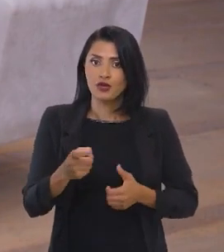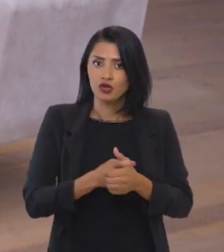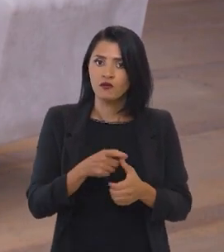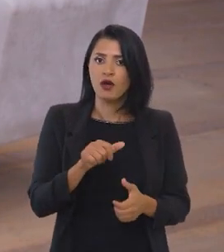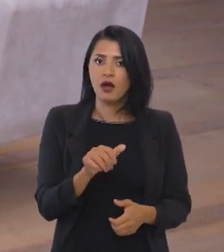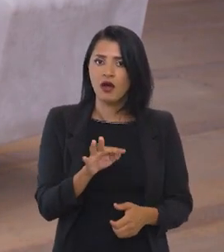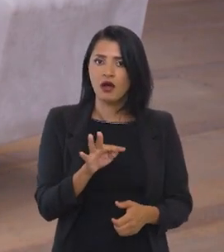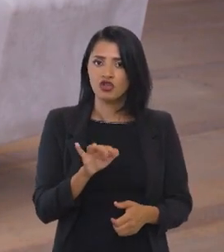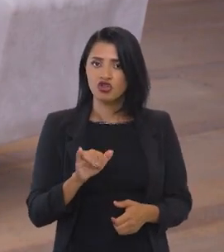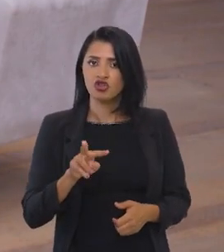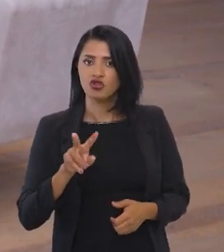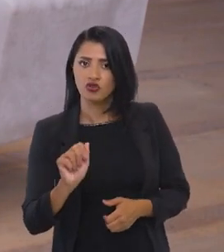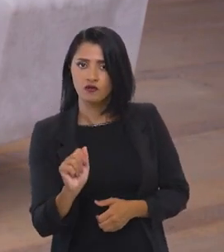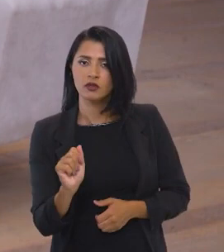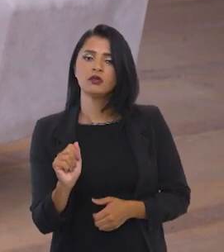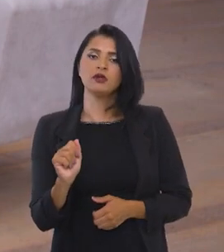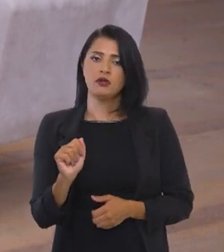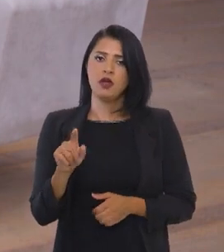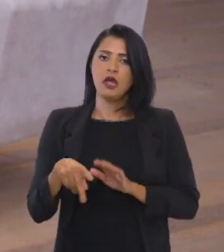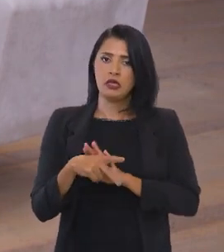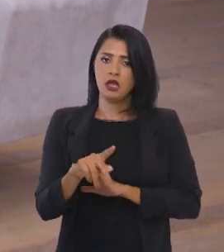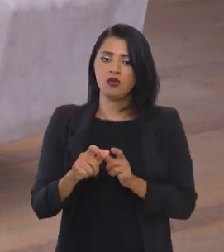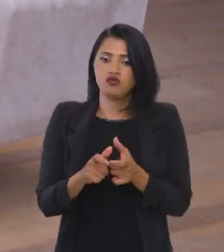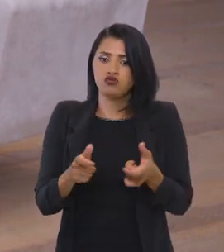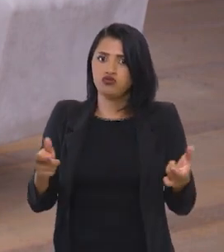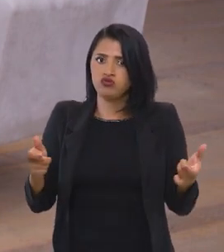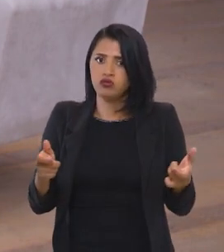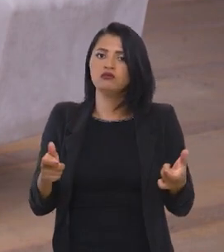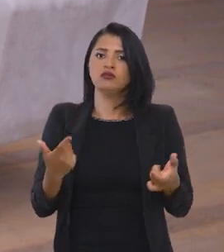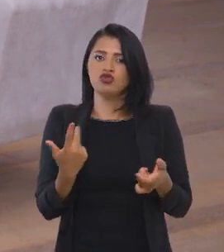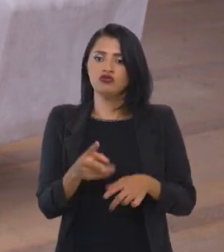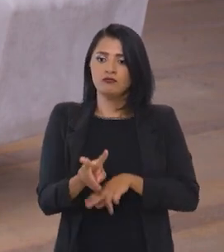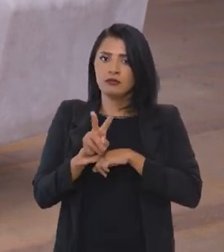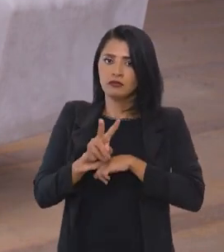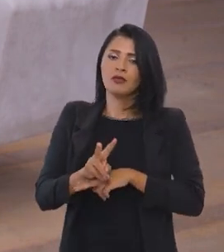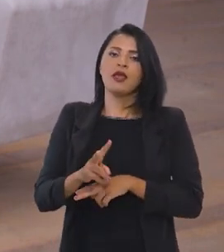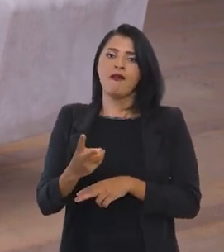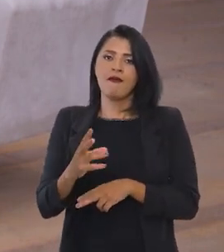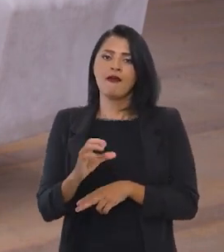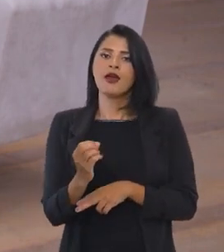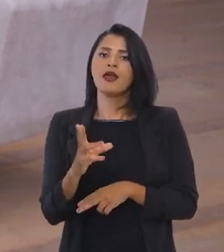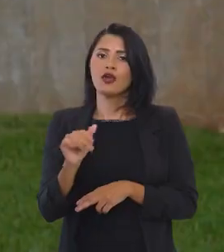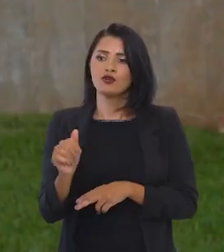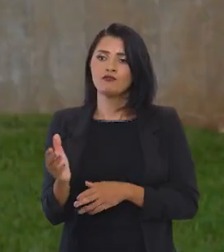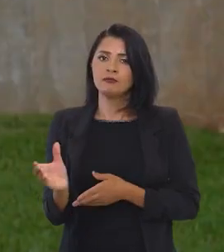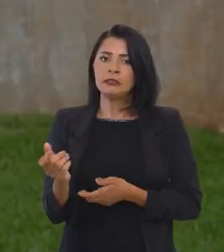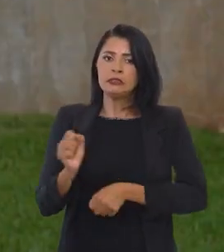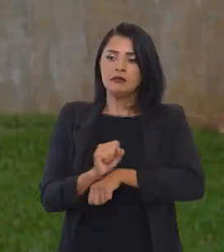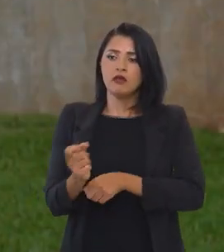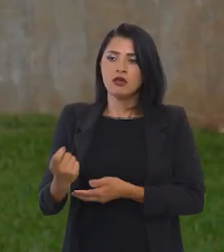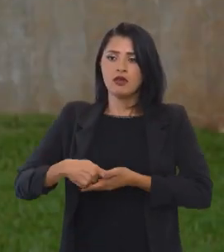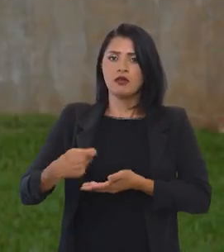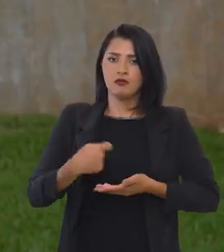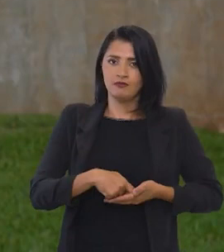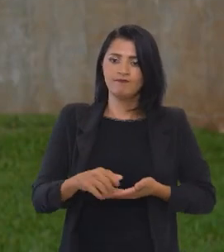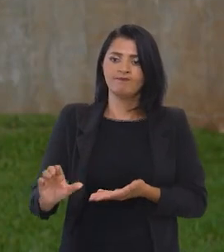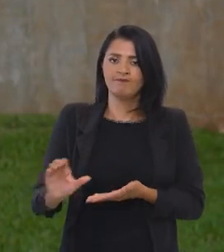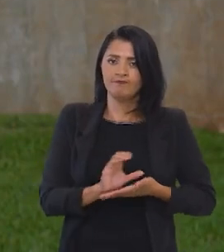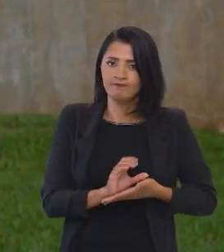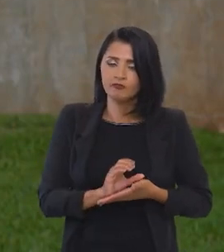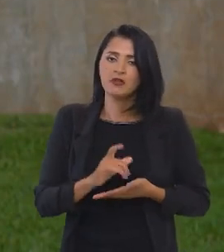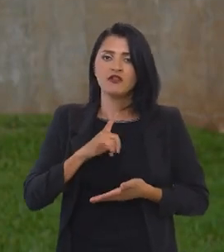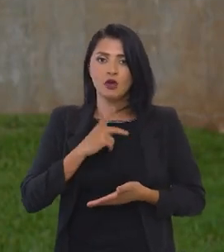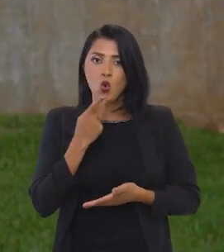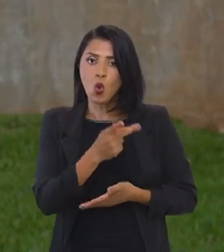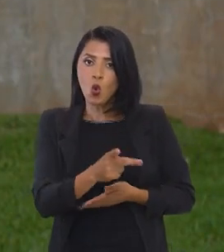A dívida ativa da União tem um volume considerável de créditos a receber, de ativos da União a receber. Nós